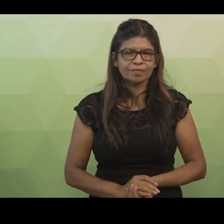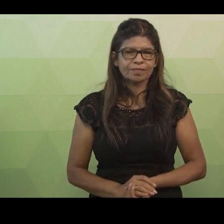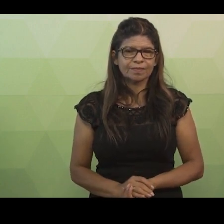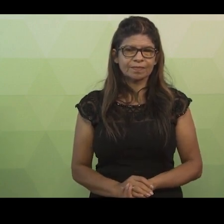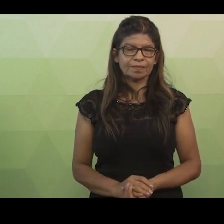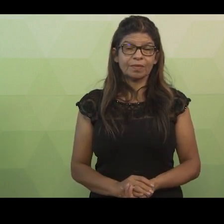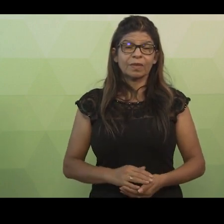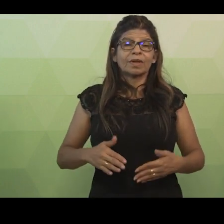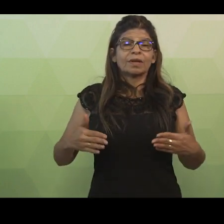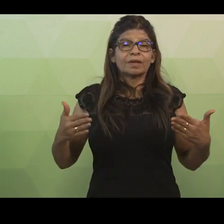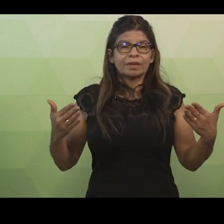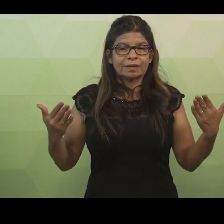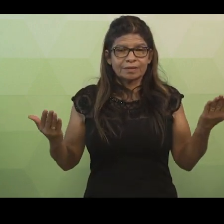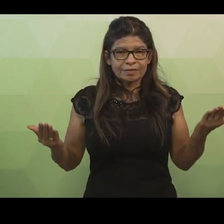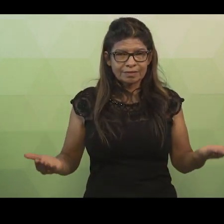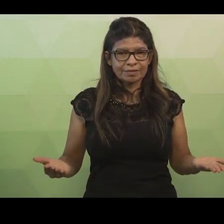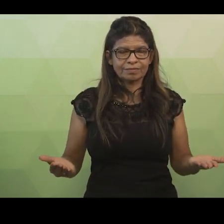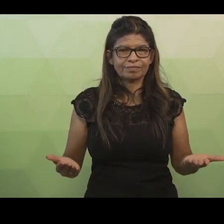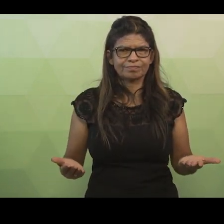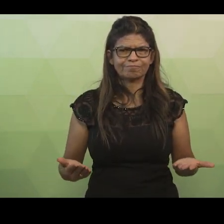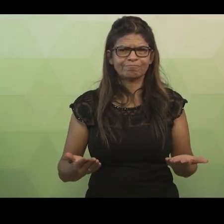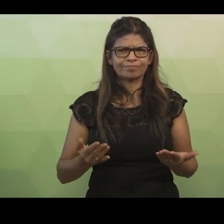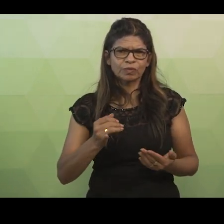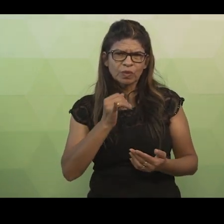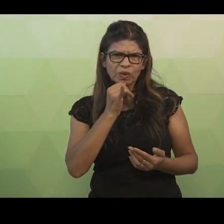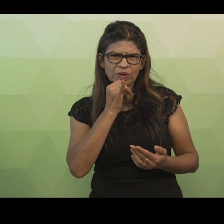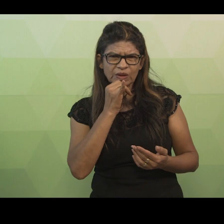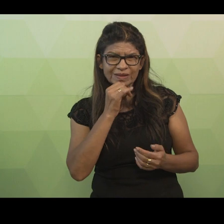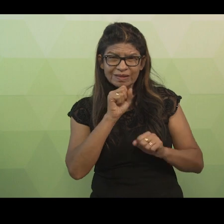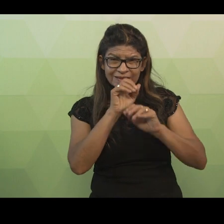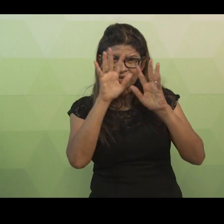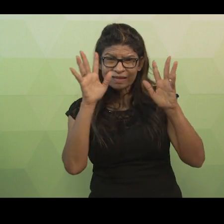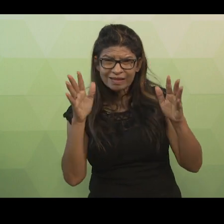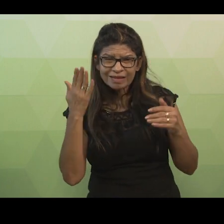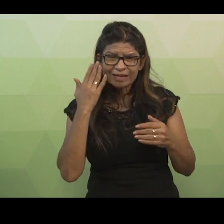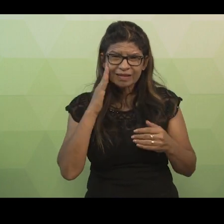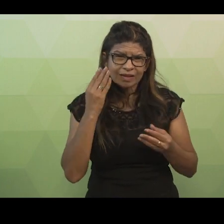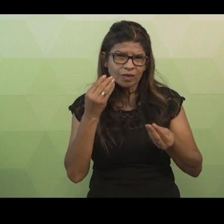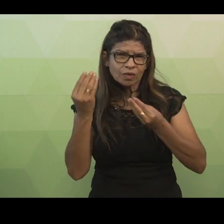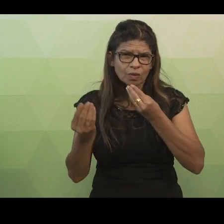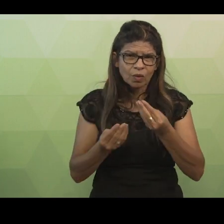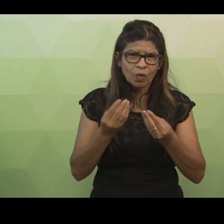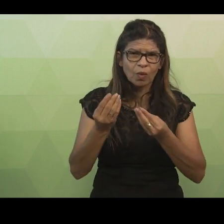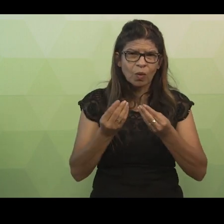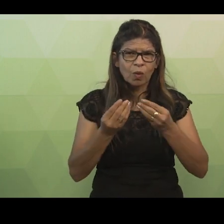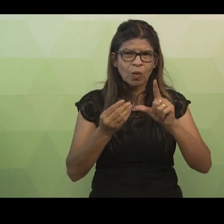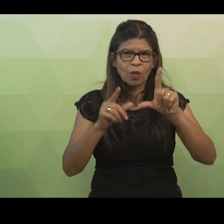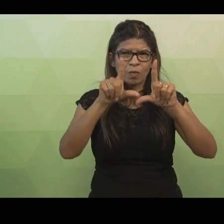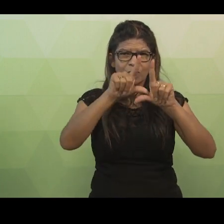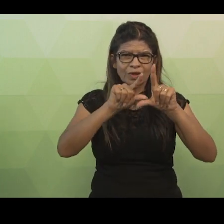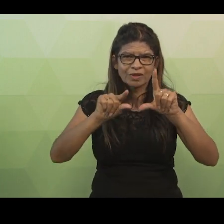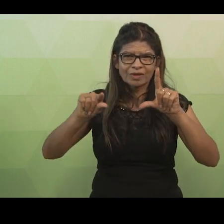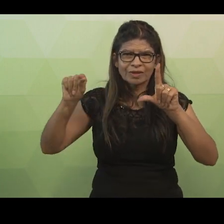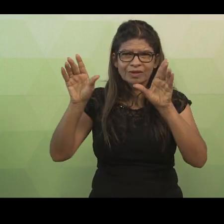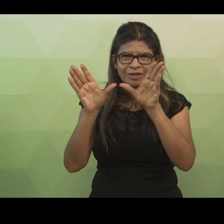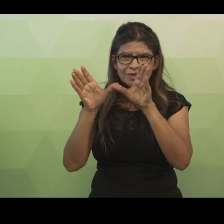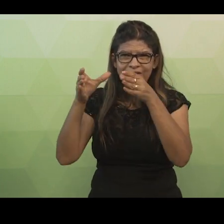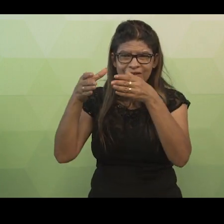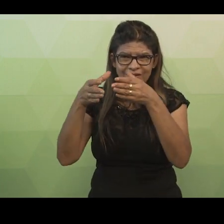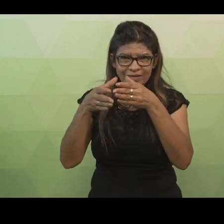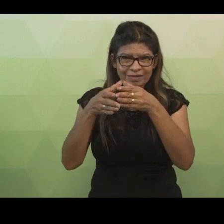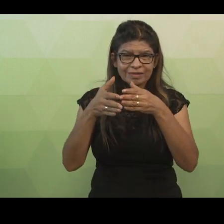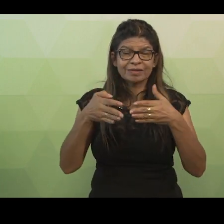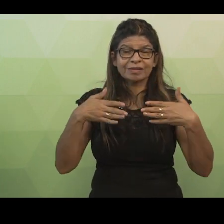E então, cursistas, com o exemplo ficou mais claro de entender como construir um diagrama de classes, não é mesmo? Vamos